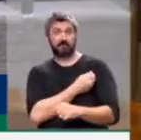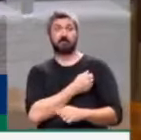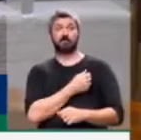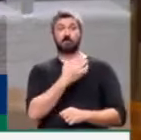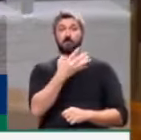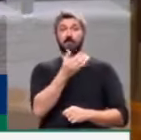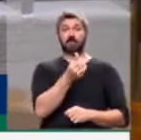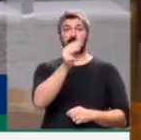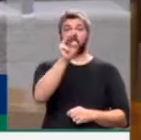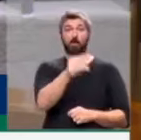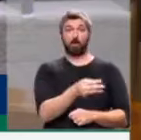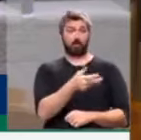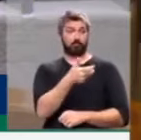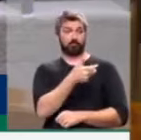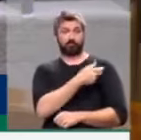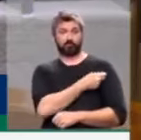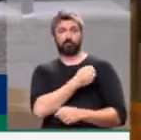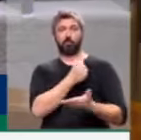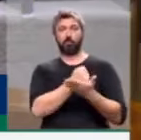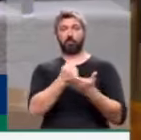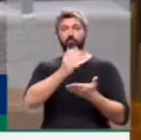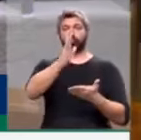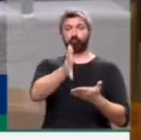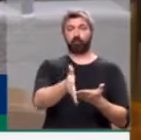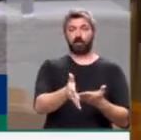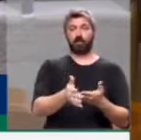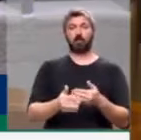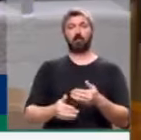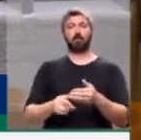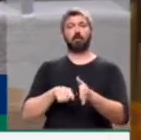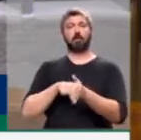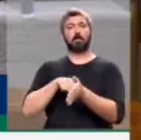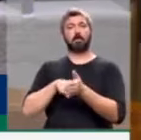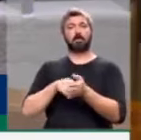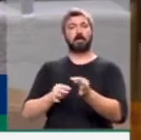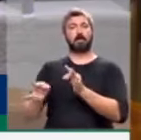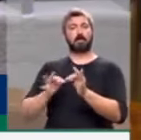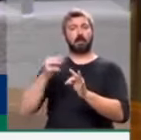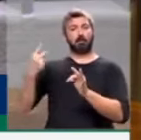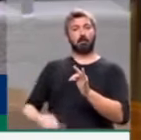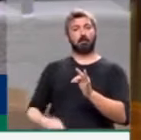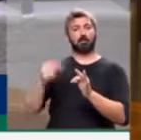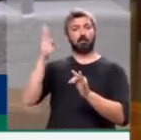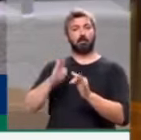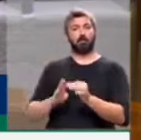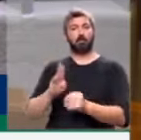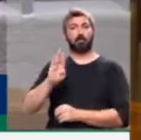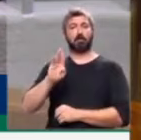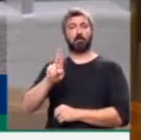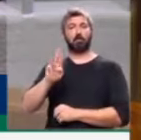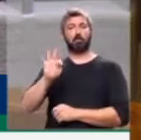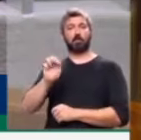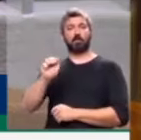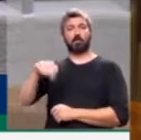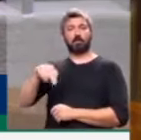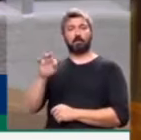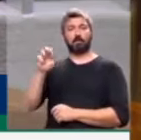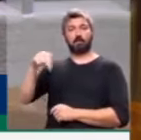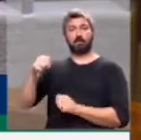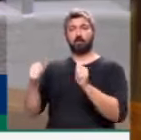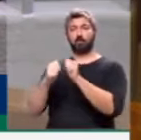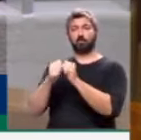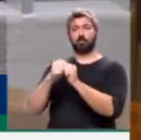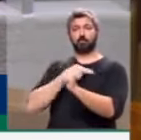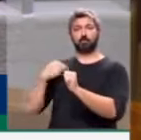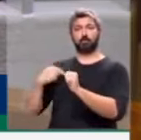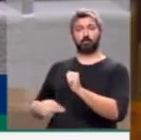46 milhões de doses já contratadas, foi desenvolvida por técnicos brasileiros do Instituto Butantan, em conjunto com a